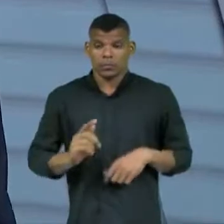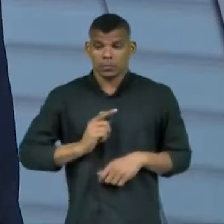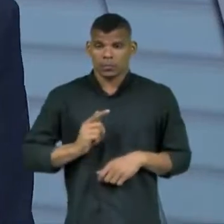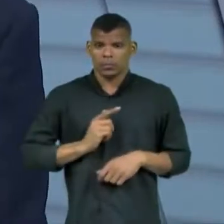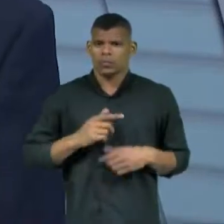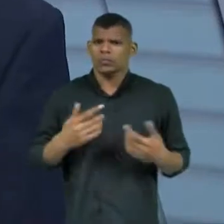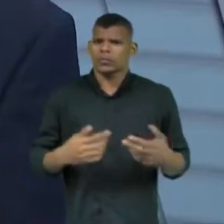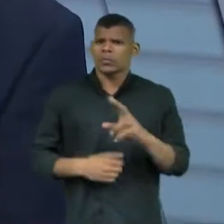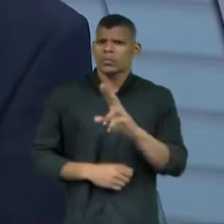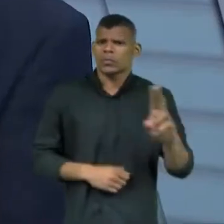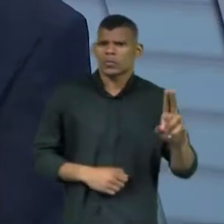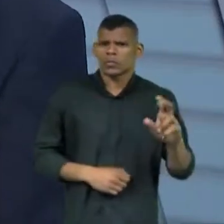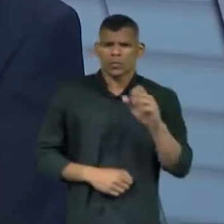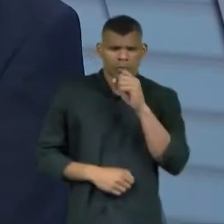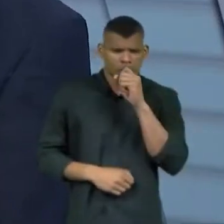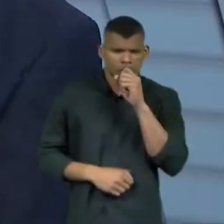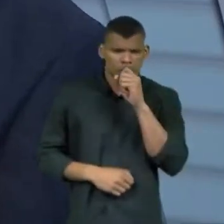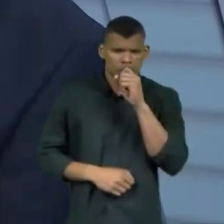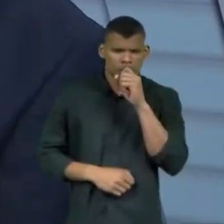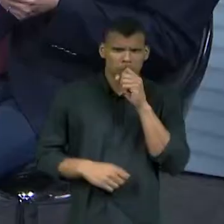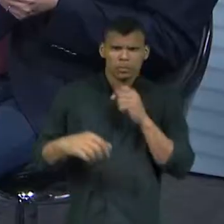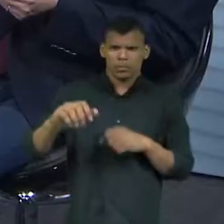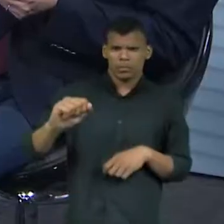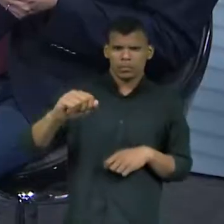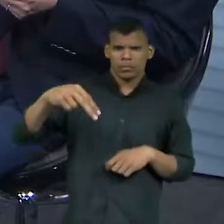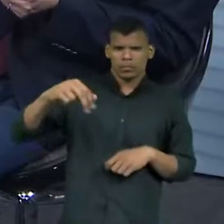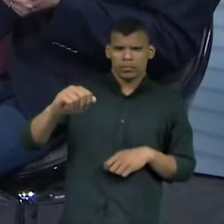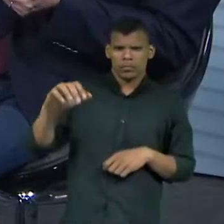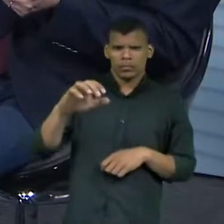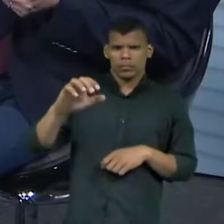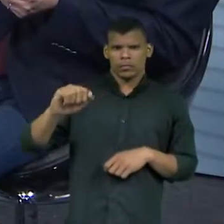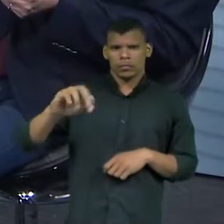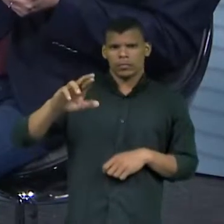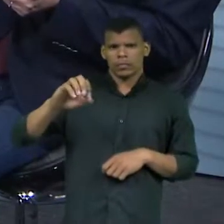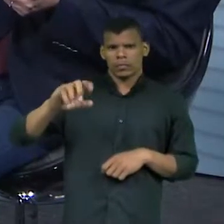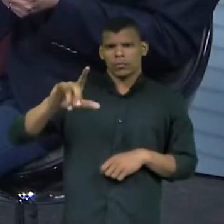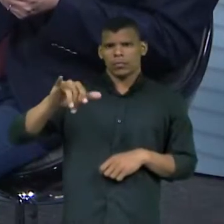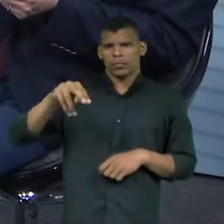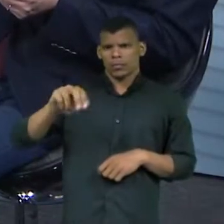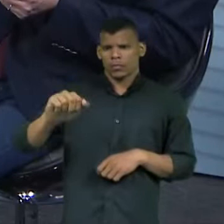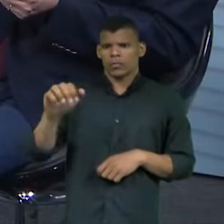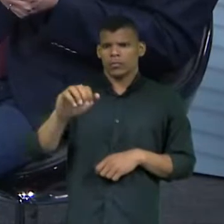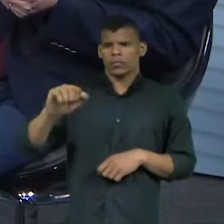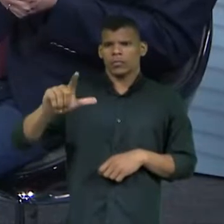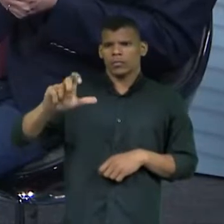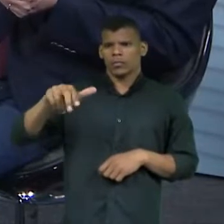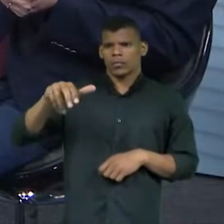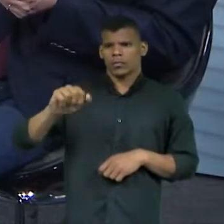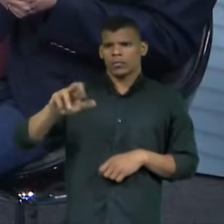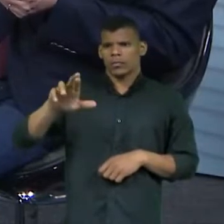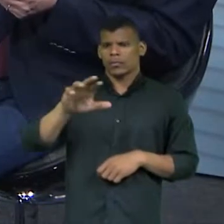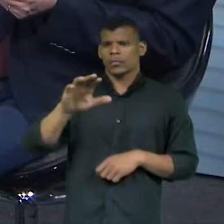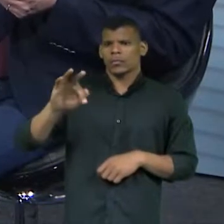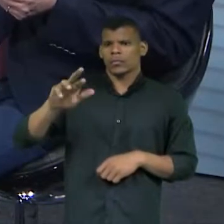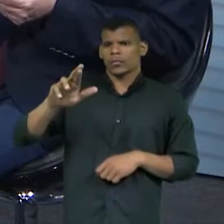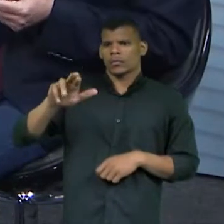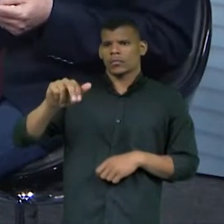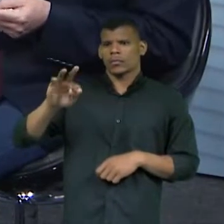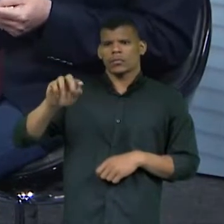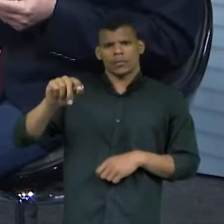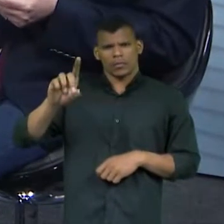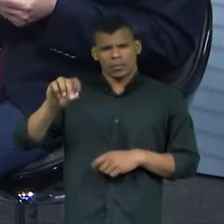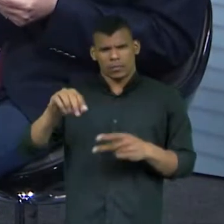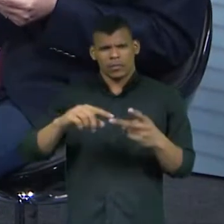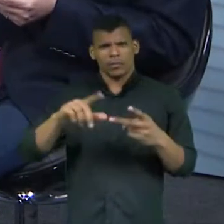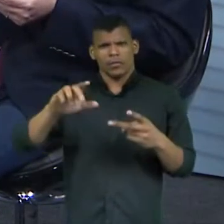aliás, o nome da senhora é um nome pomposo, né? Ana Carolina Alencar Furtado Leite Melo Silva.